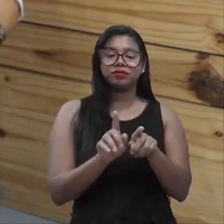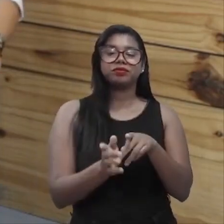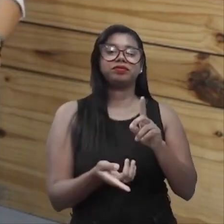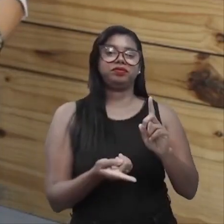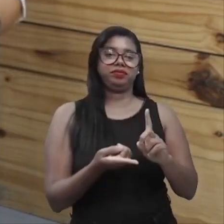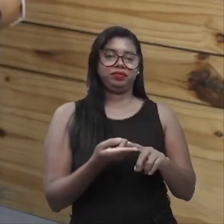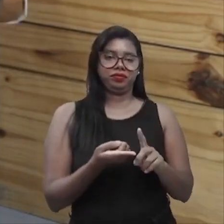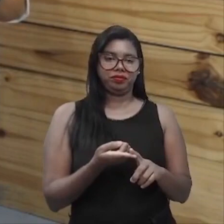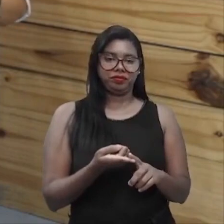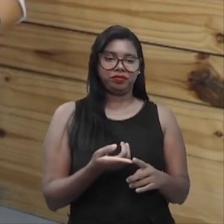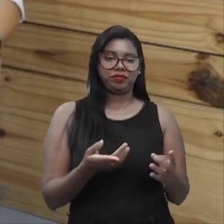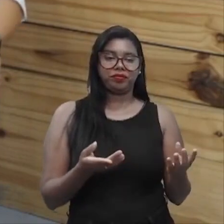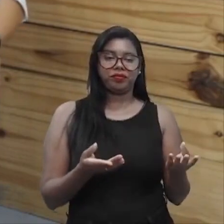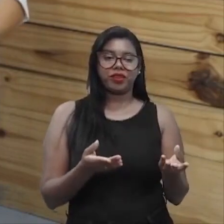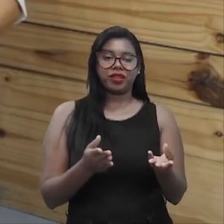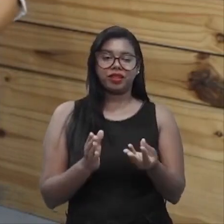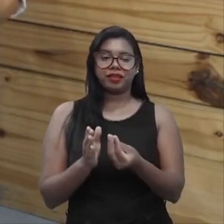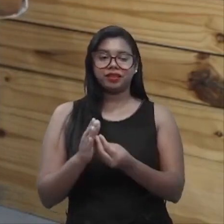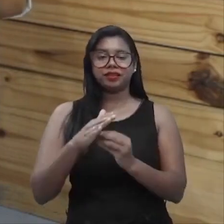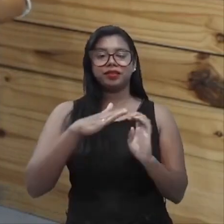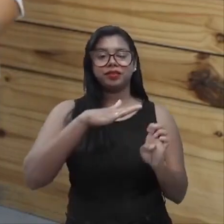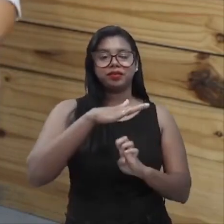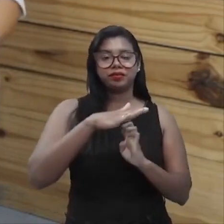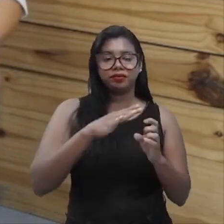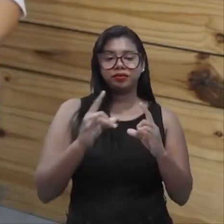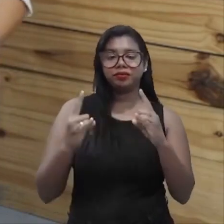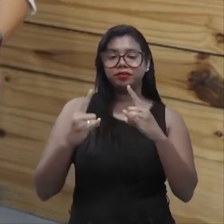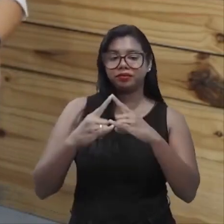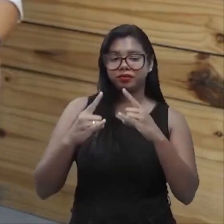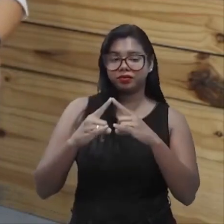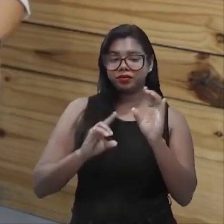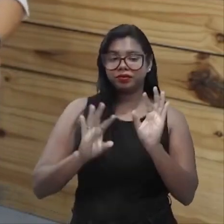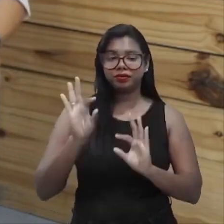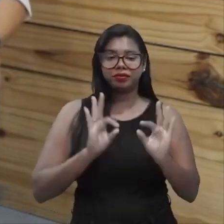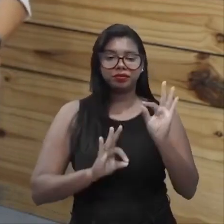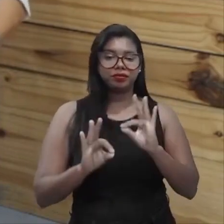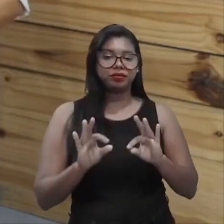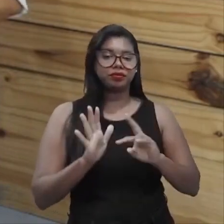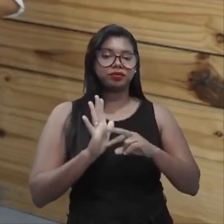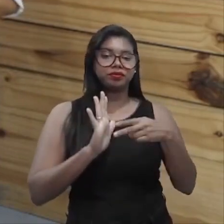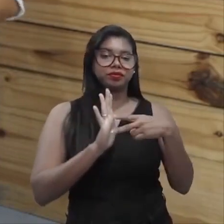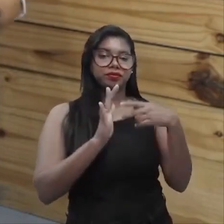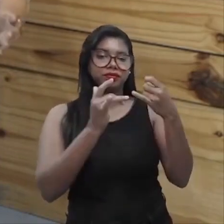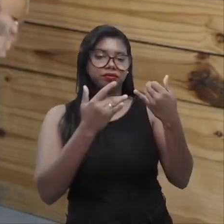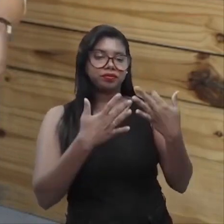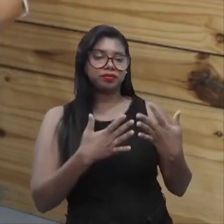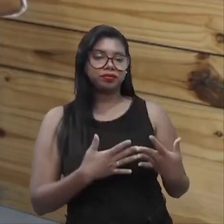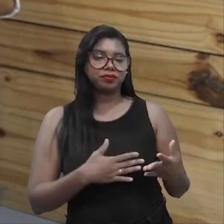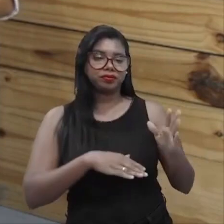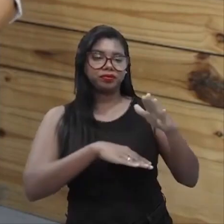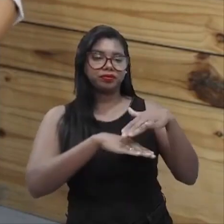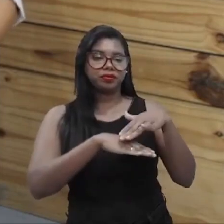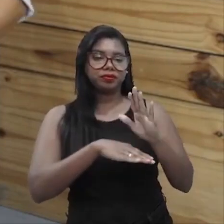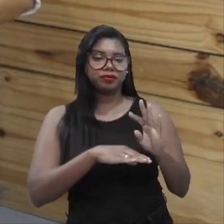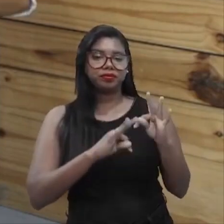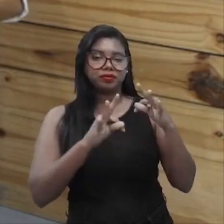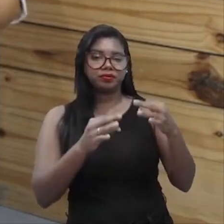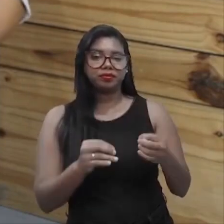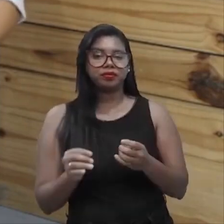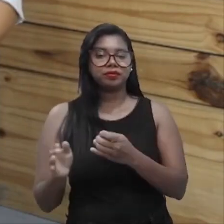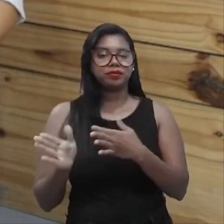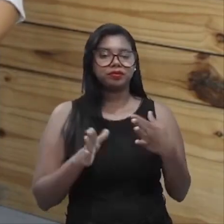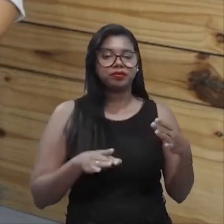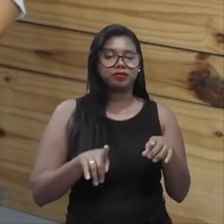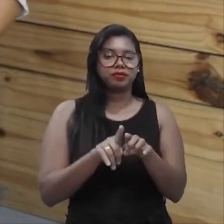qualidade para dentro da instituição, dentro da organização, significa dizer que é tornar todos os processos, as